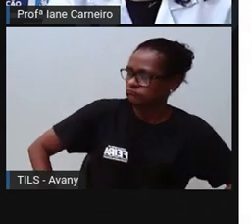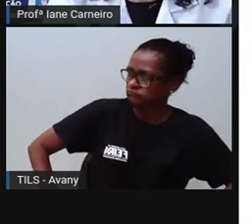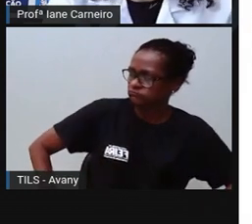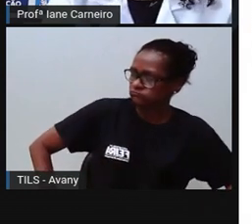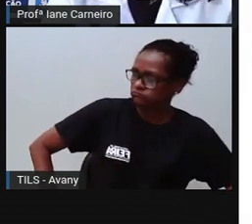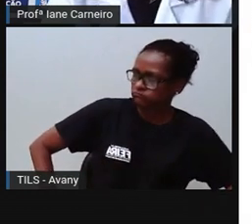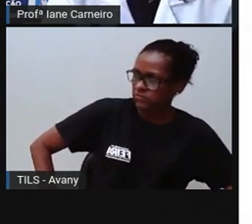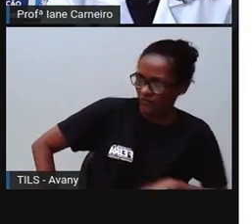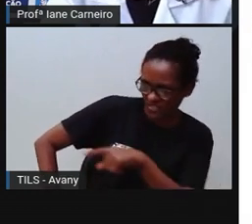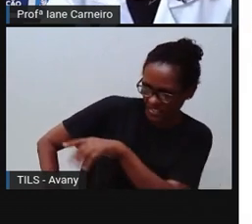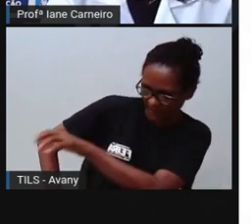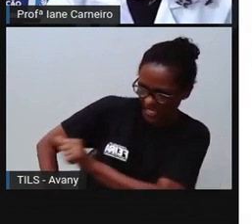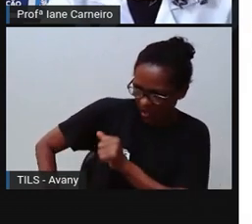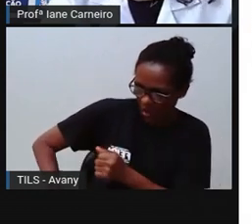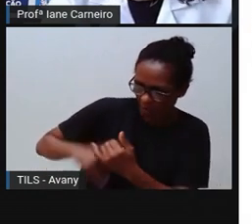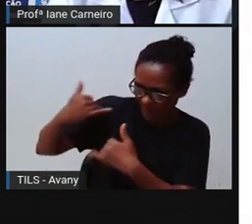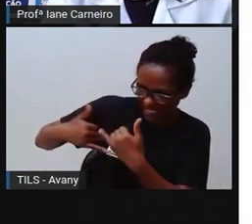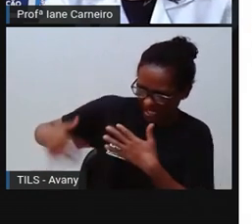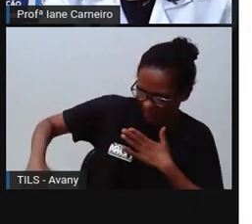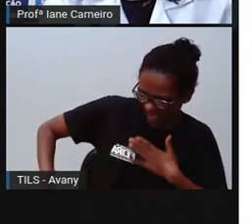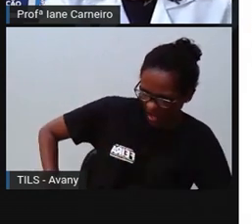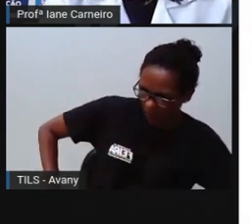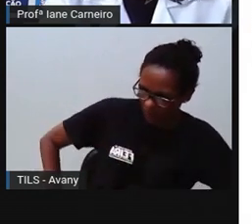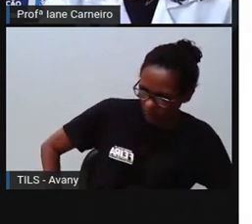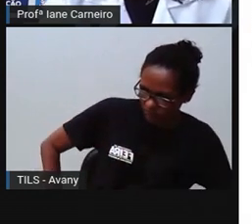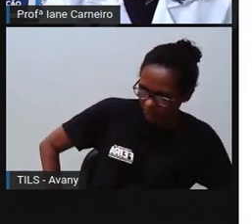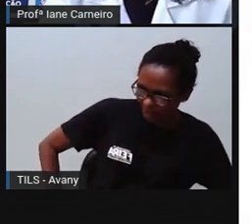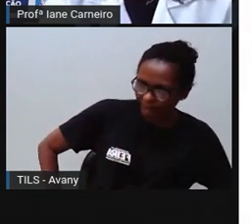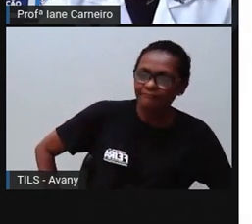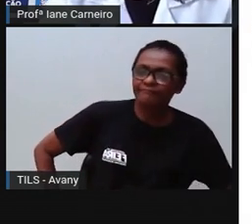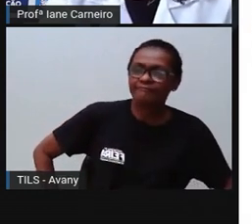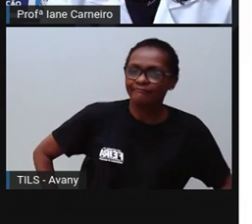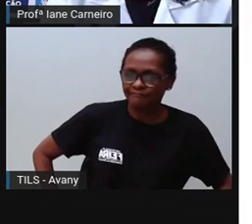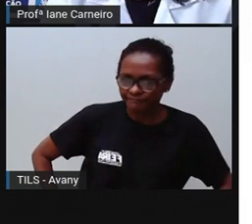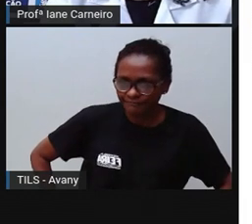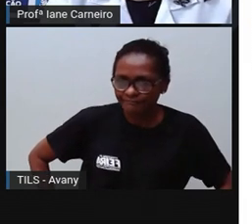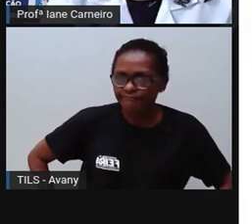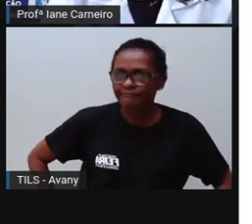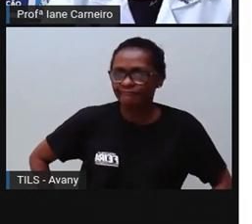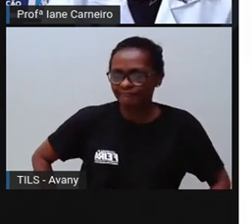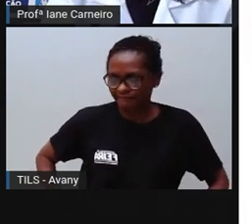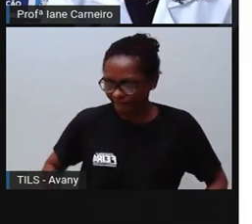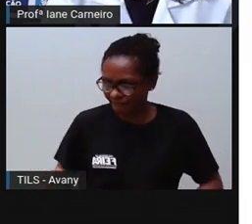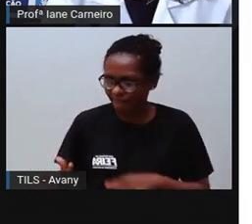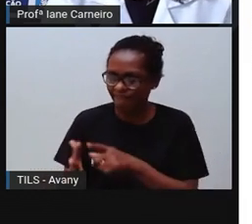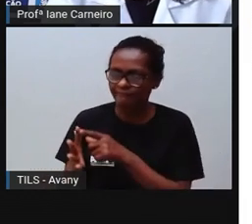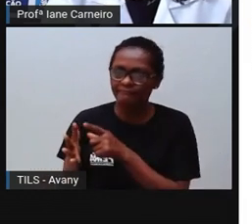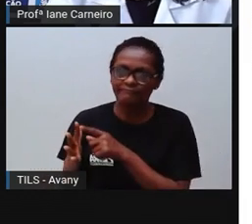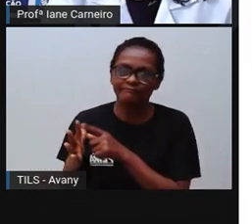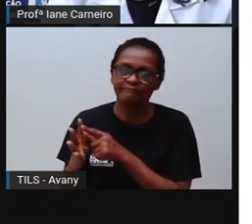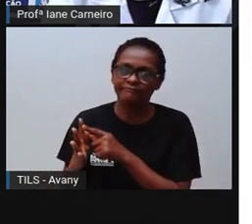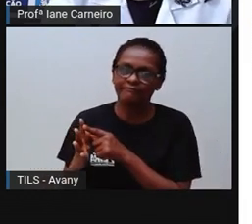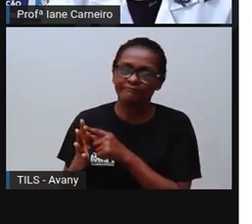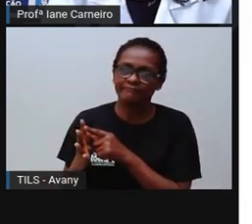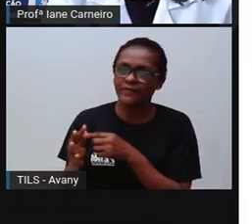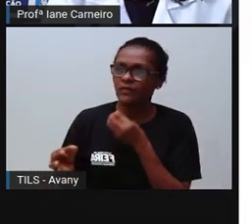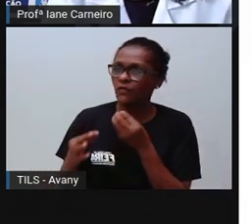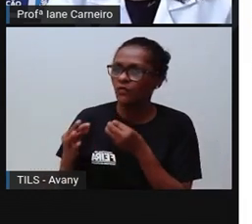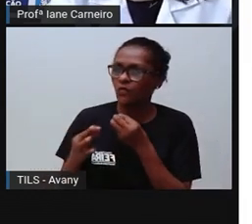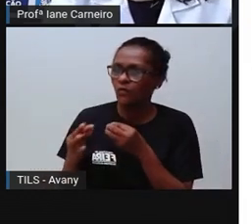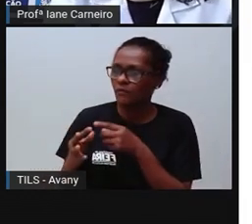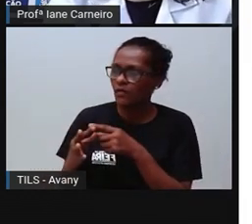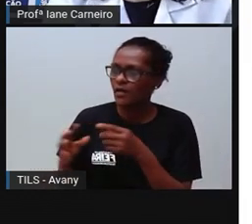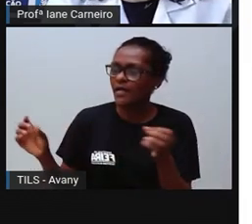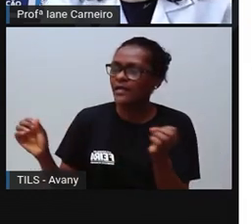saída é a gente ir bater na criança? Então, se você quer um brinquedo que outro coleguinha está brincando, como é que você